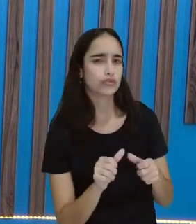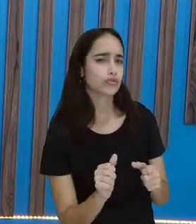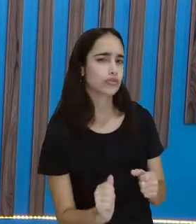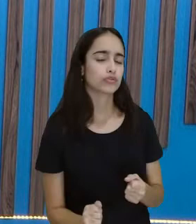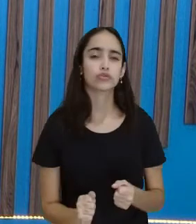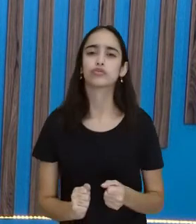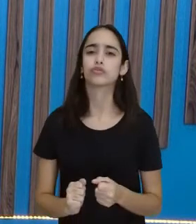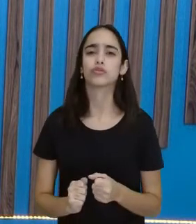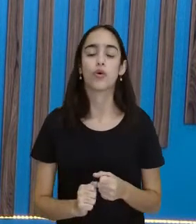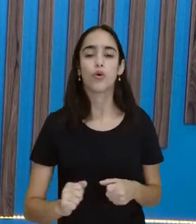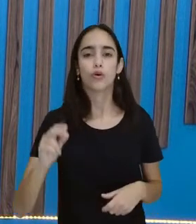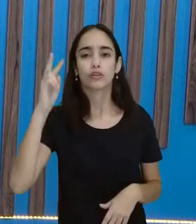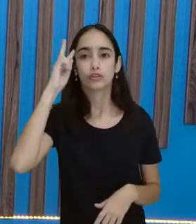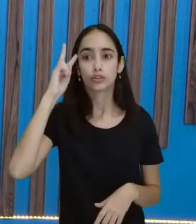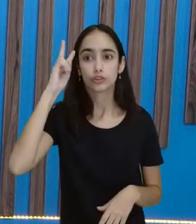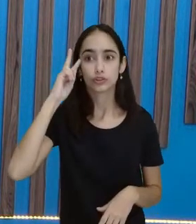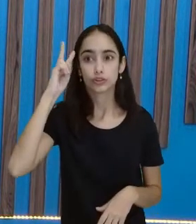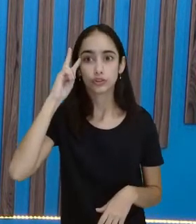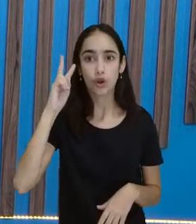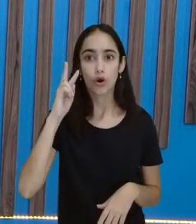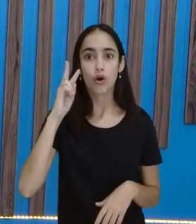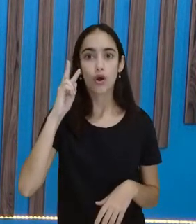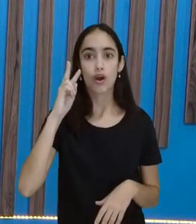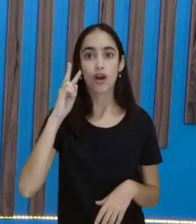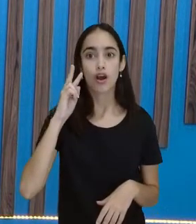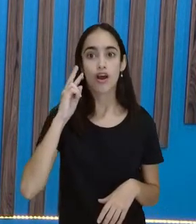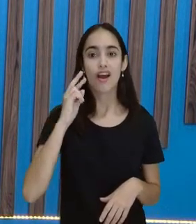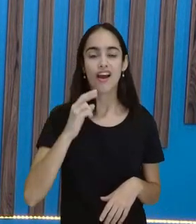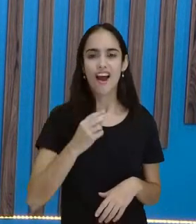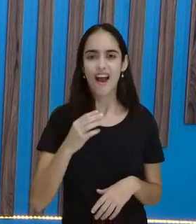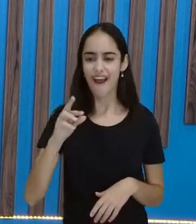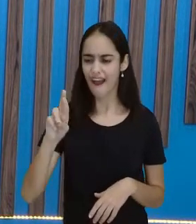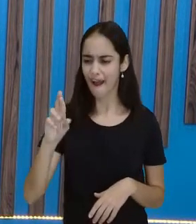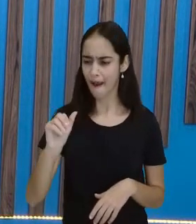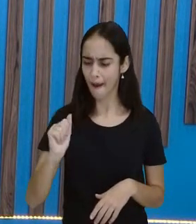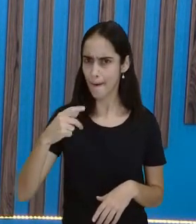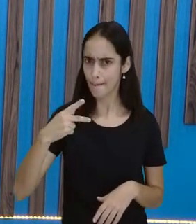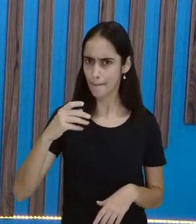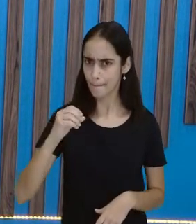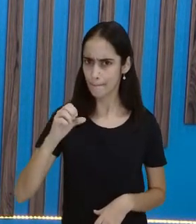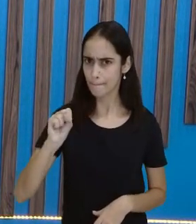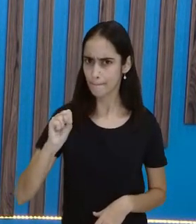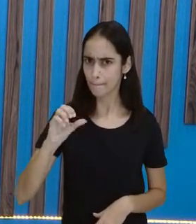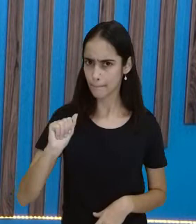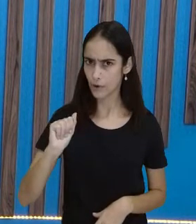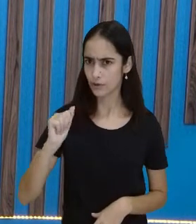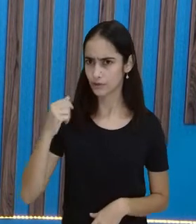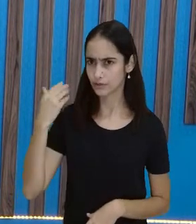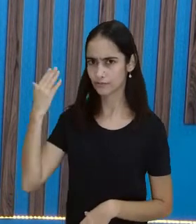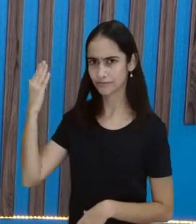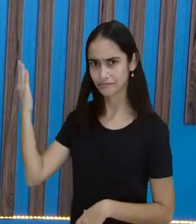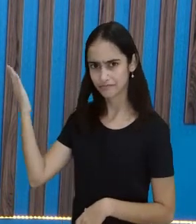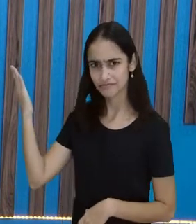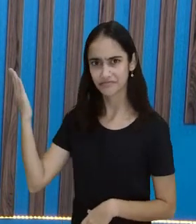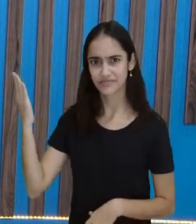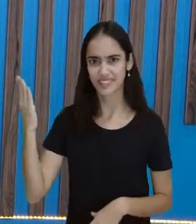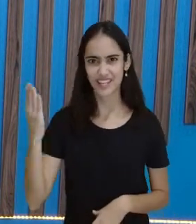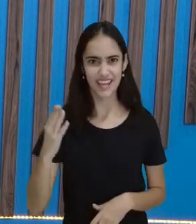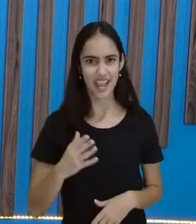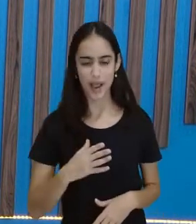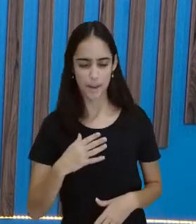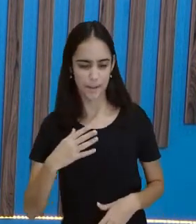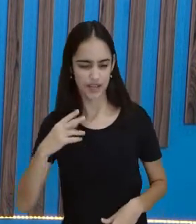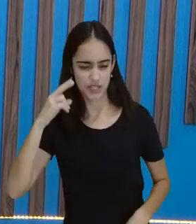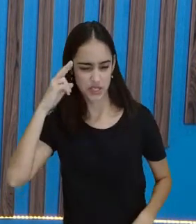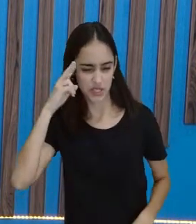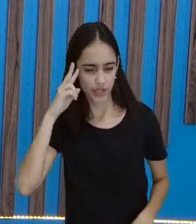a raposa sempre será a esperta, a mais astuta, a que quer ganhar vantagem em tudo. Em